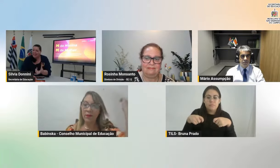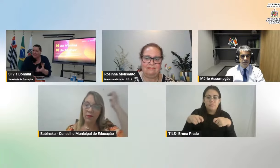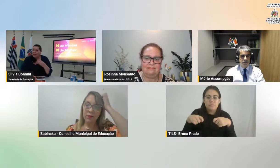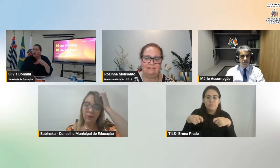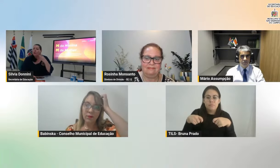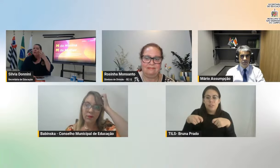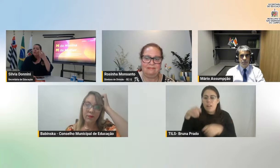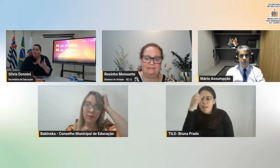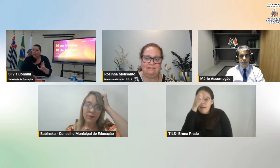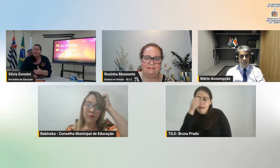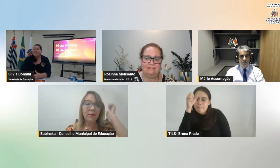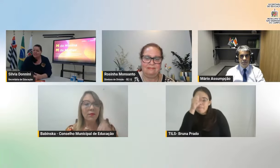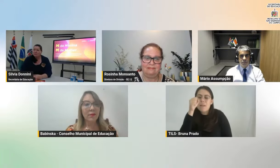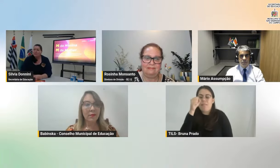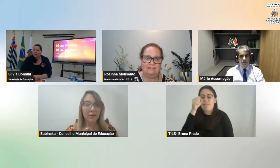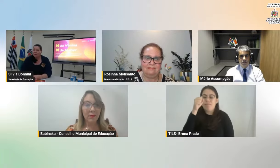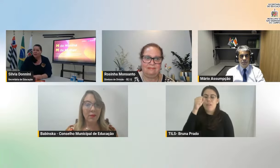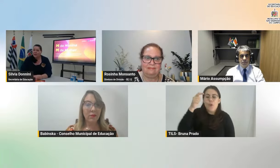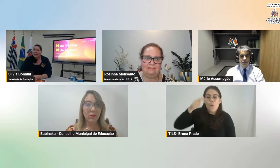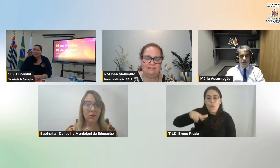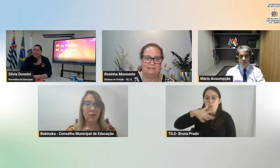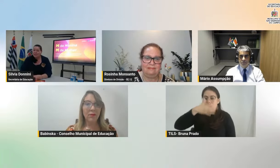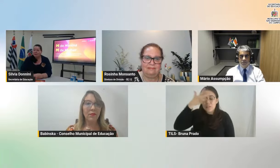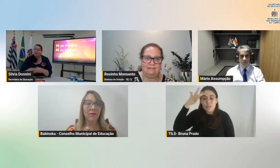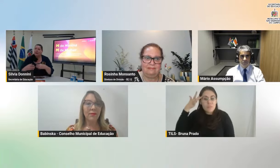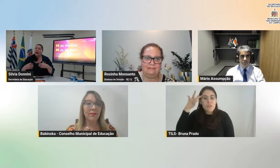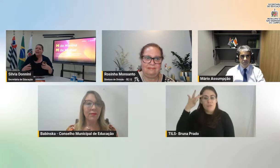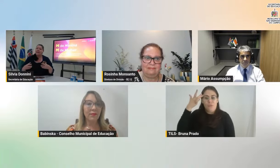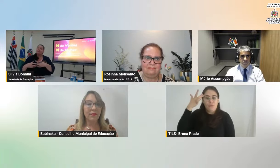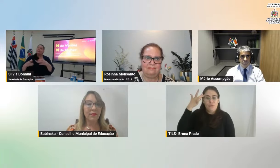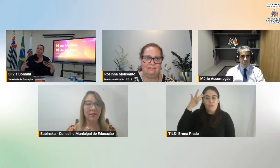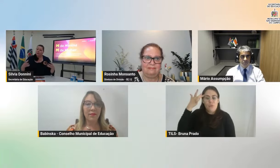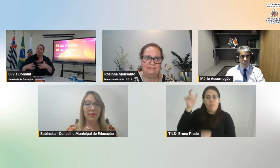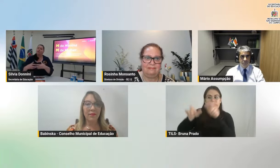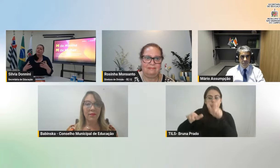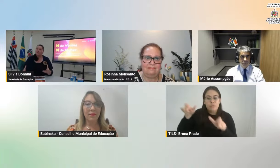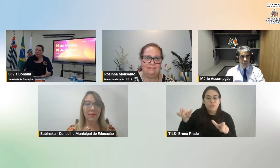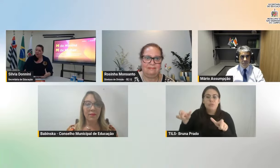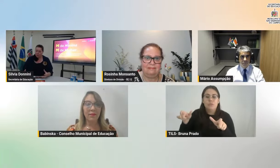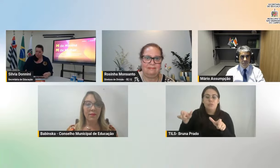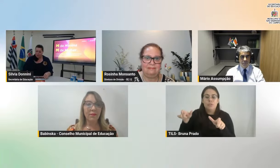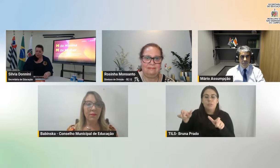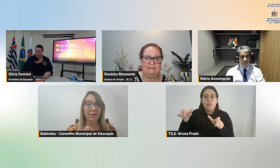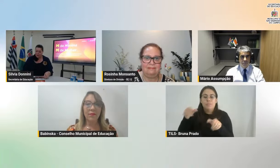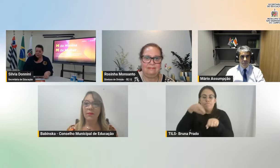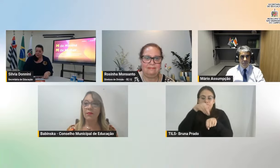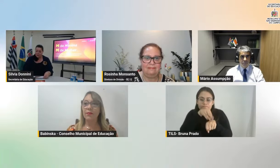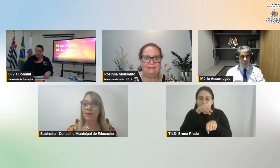aprender, ouvir, mas em especial, recebermos a instrução e o conhecimento